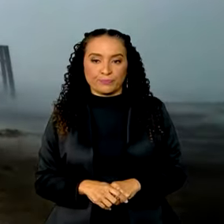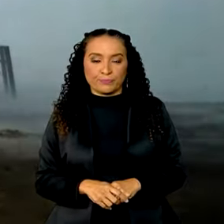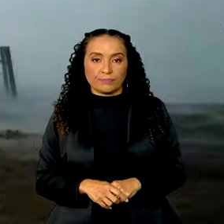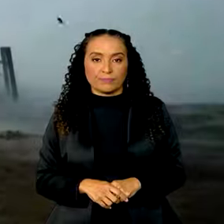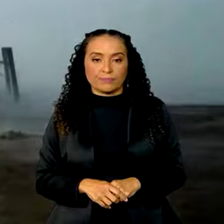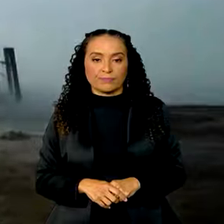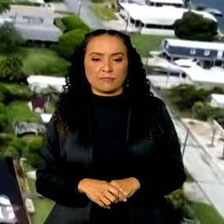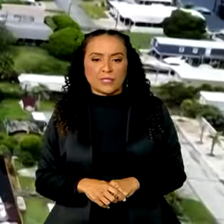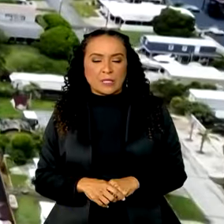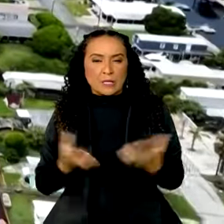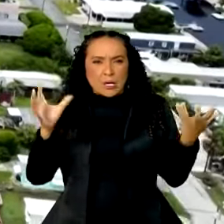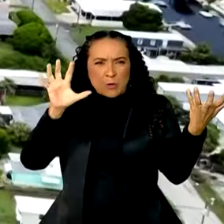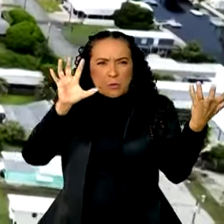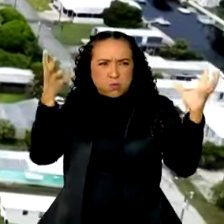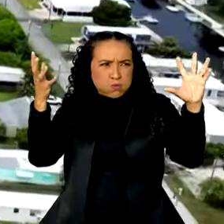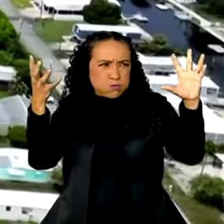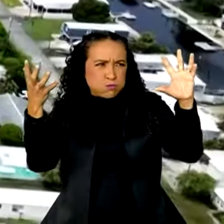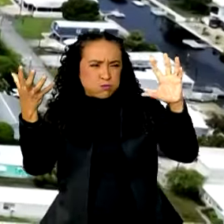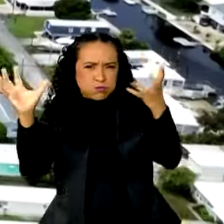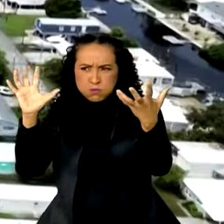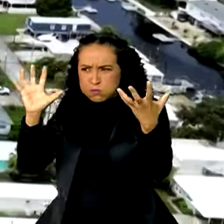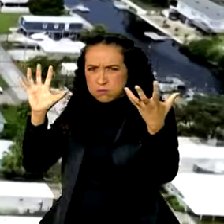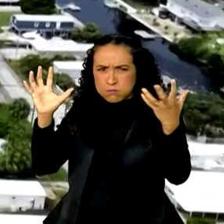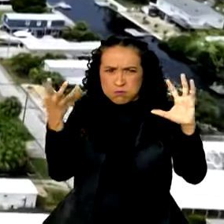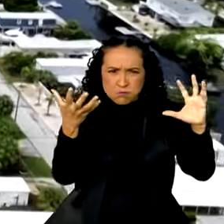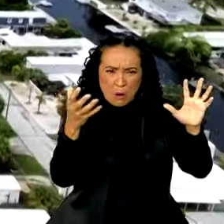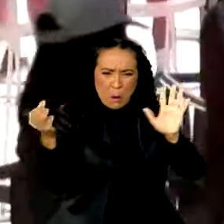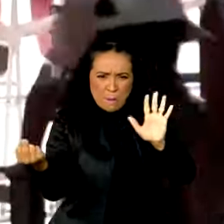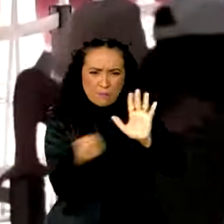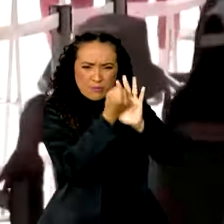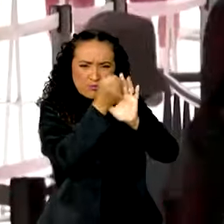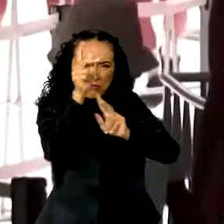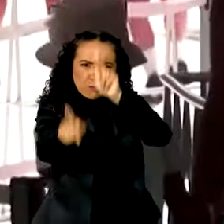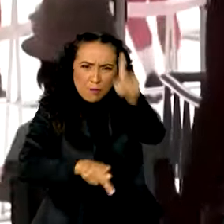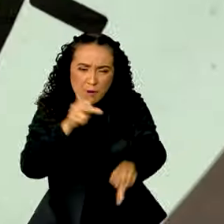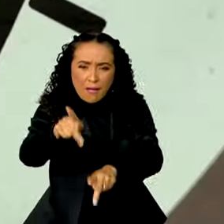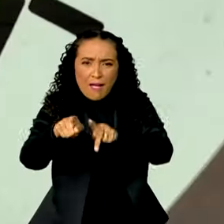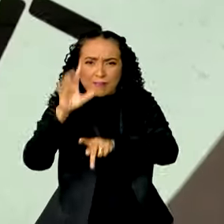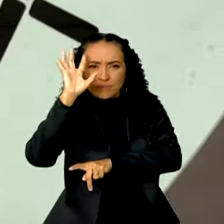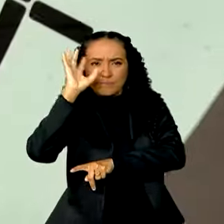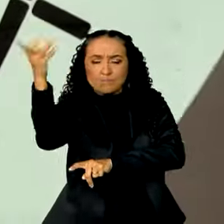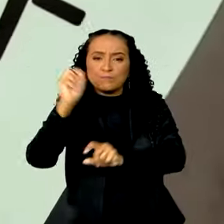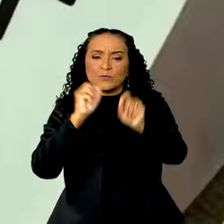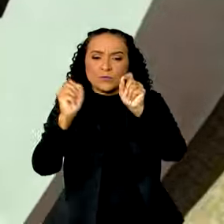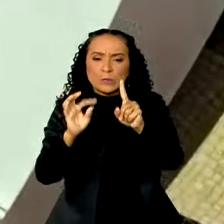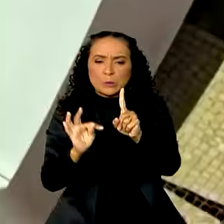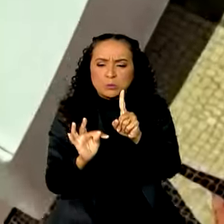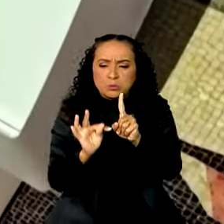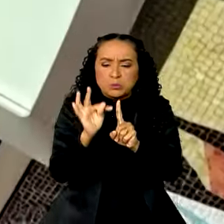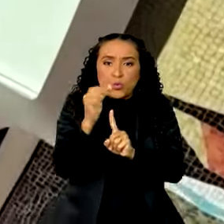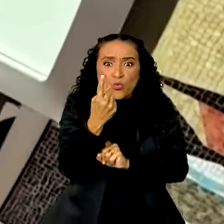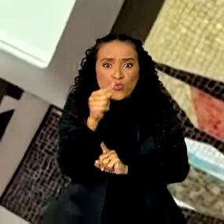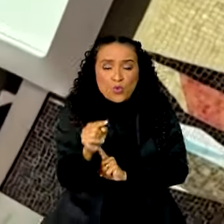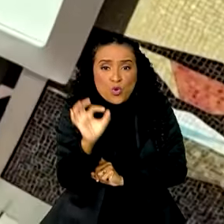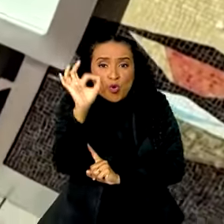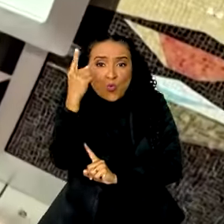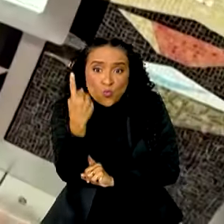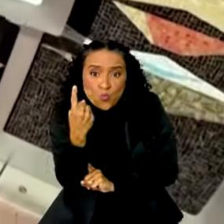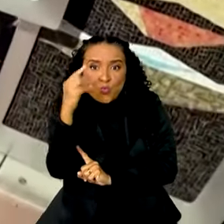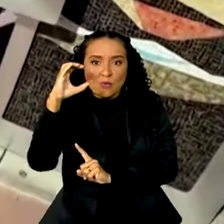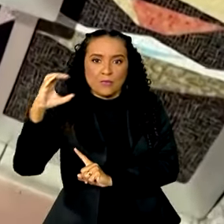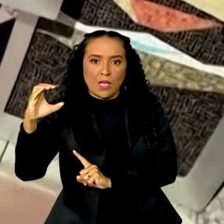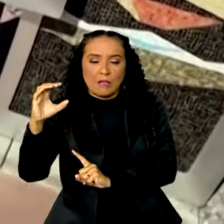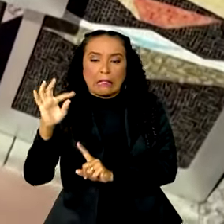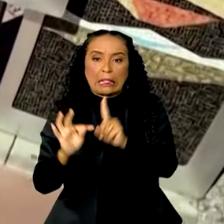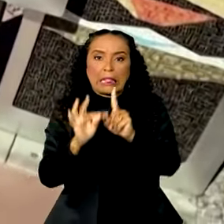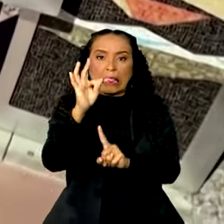Eventos extremos que impactam populações em todo o mundo são resultado de um aumento de 1,1 graus Celsius na